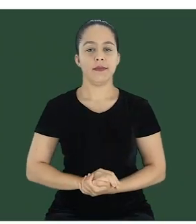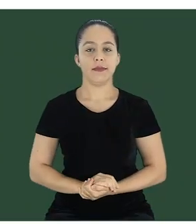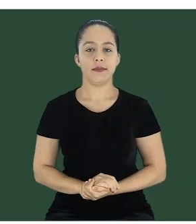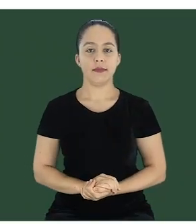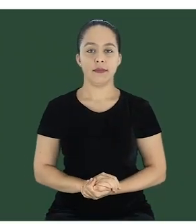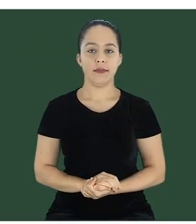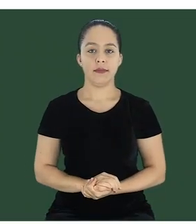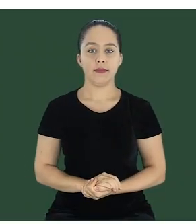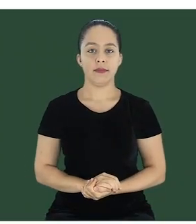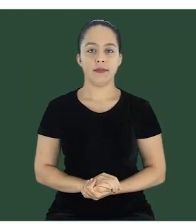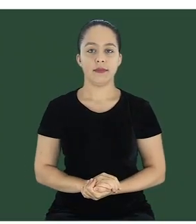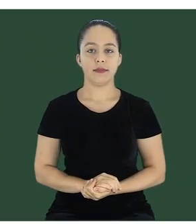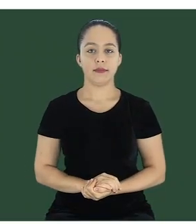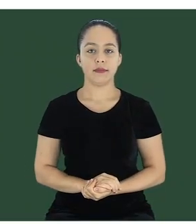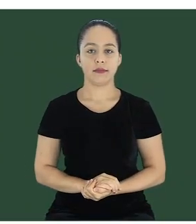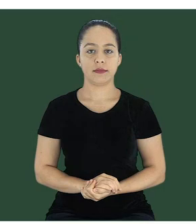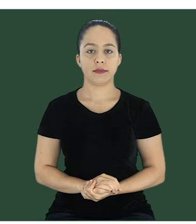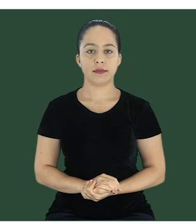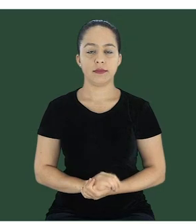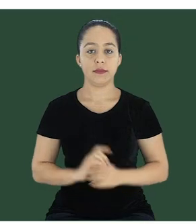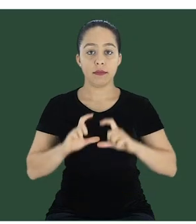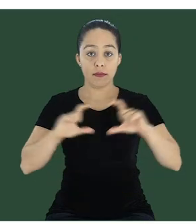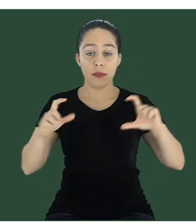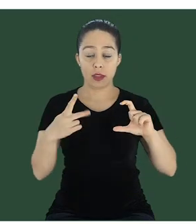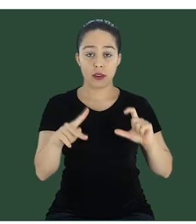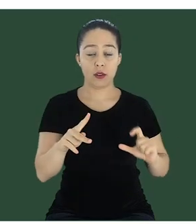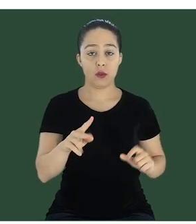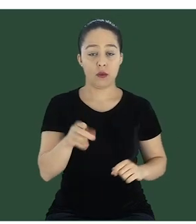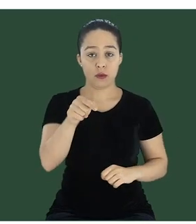Aqui você vai colocar seu usuário senha.